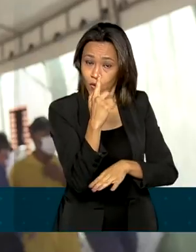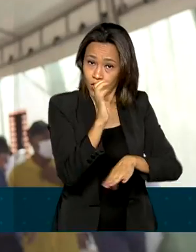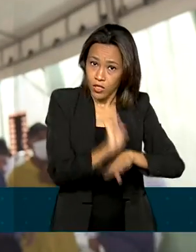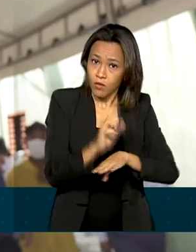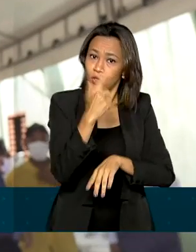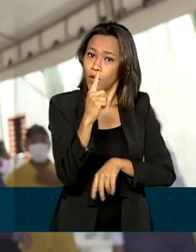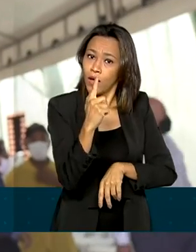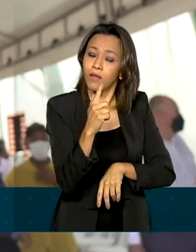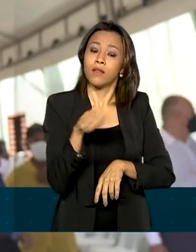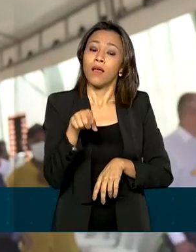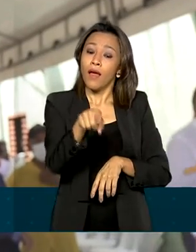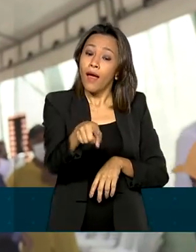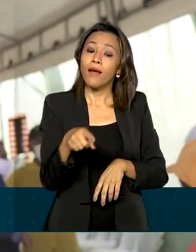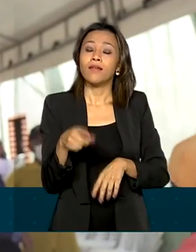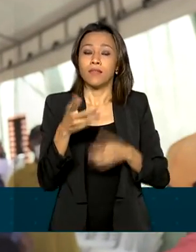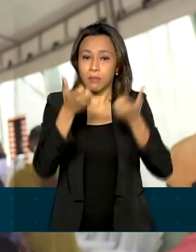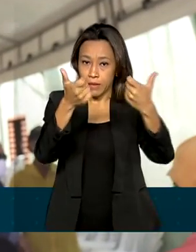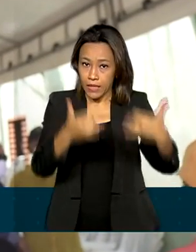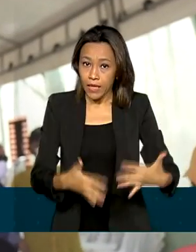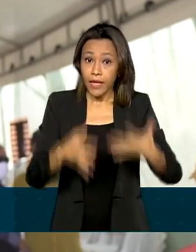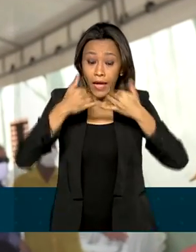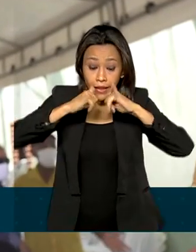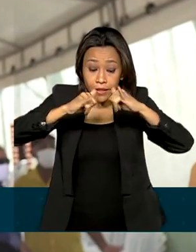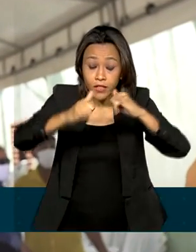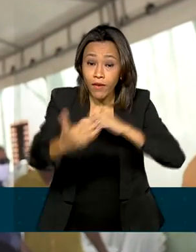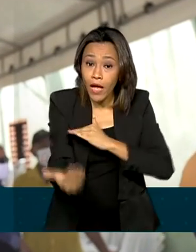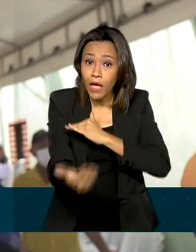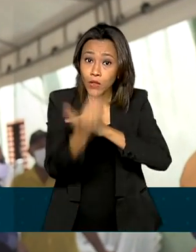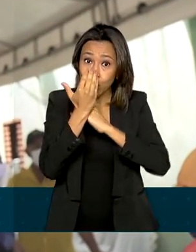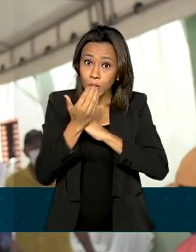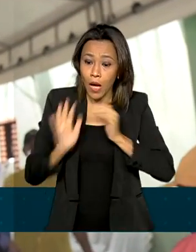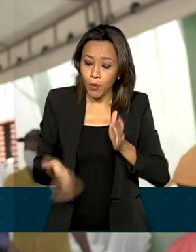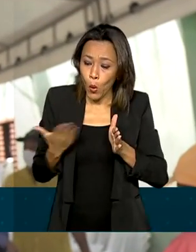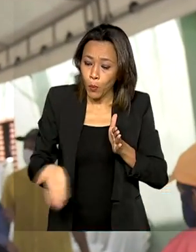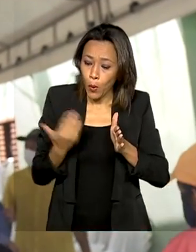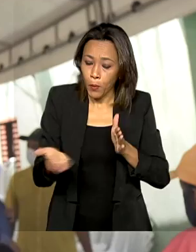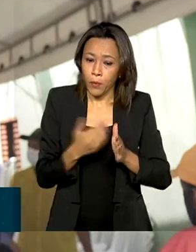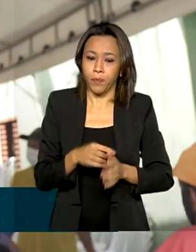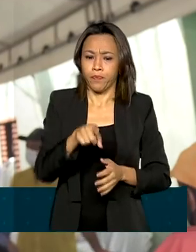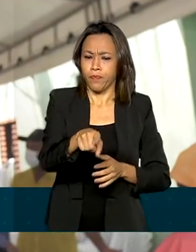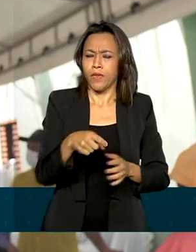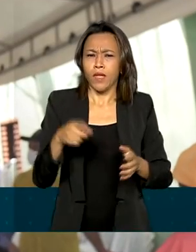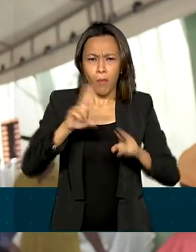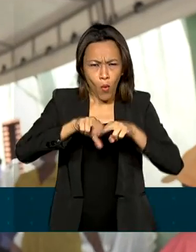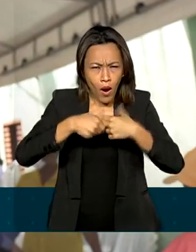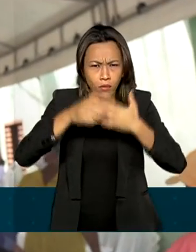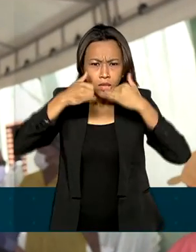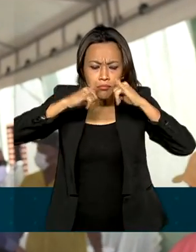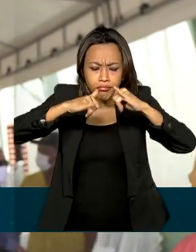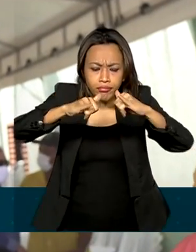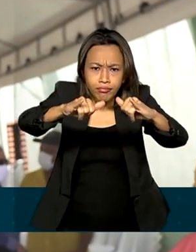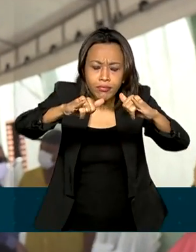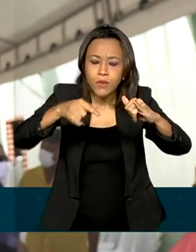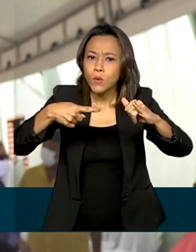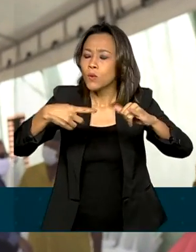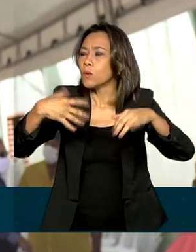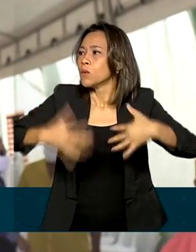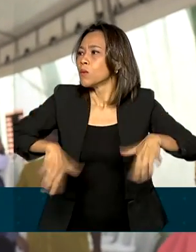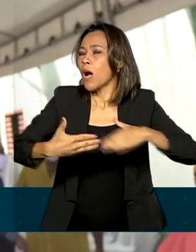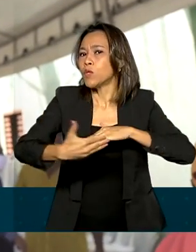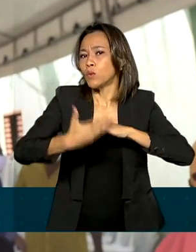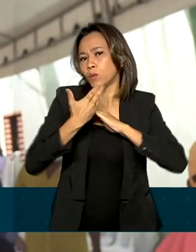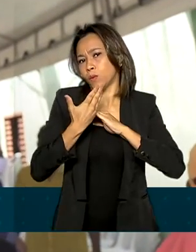de casa, a energia vai facilitar a produção. Por causa da energia muda muito, que você agora pode